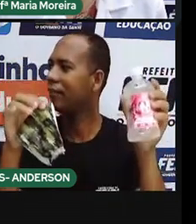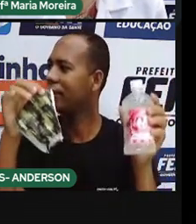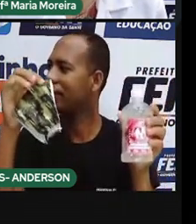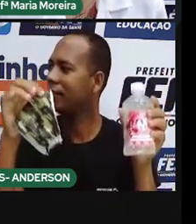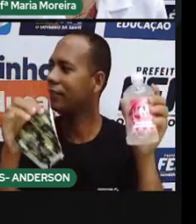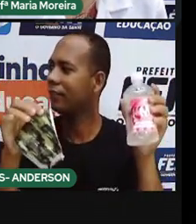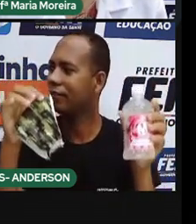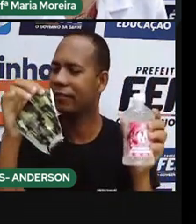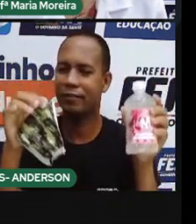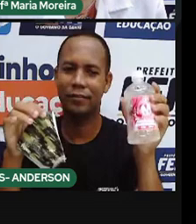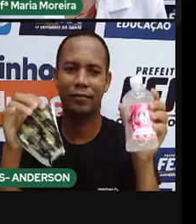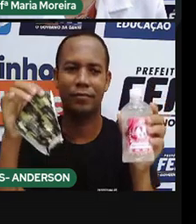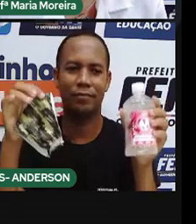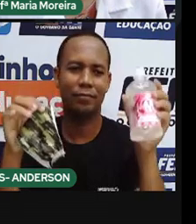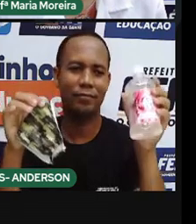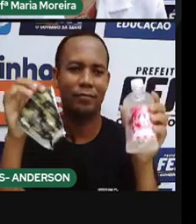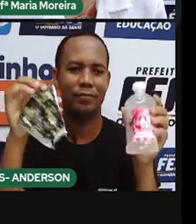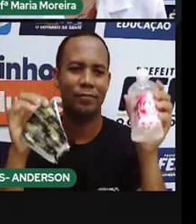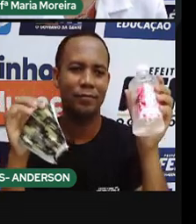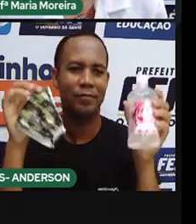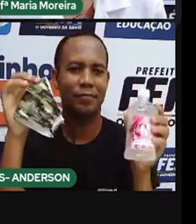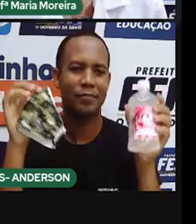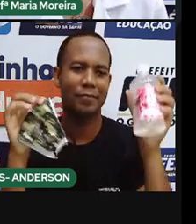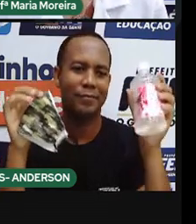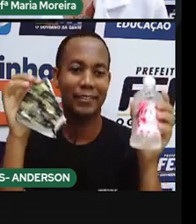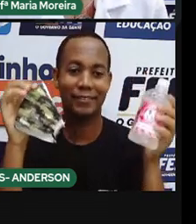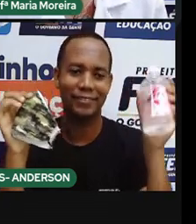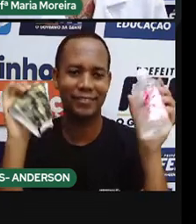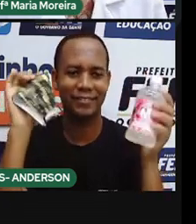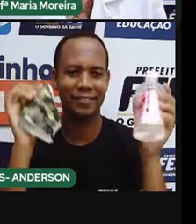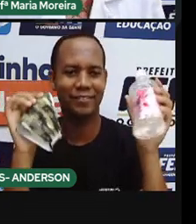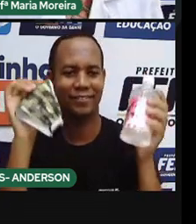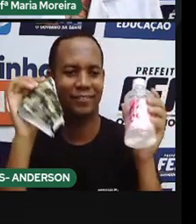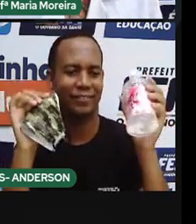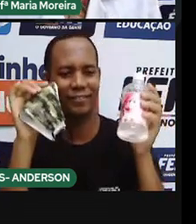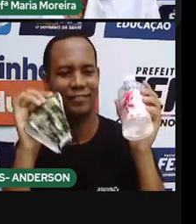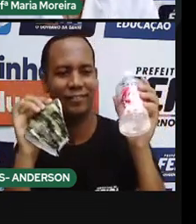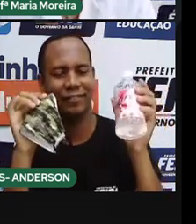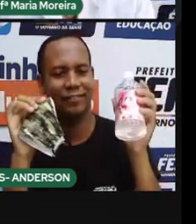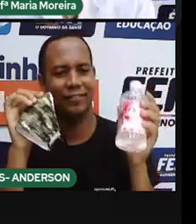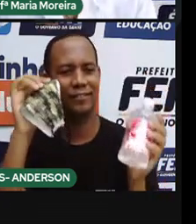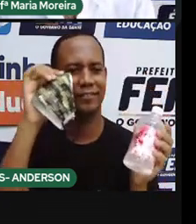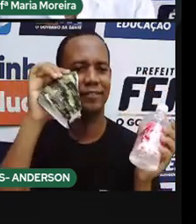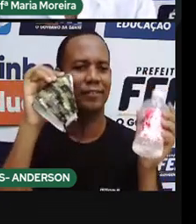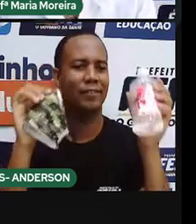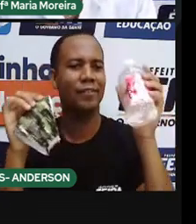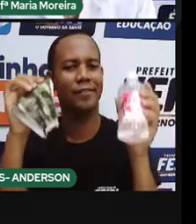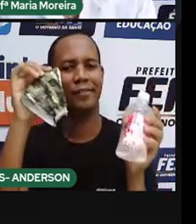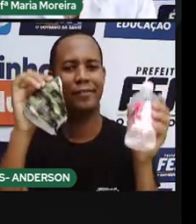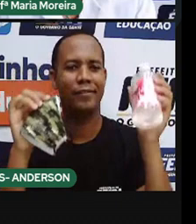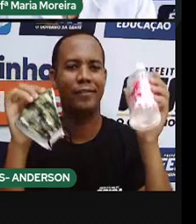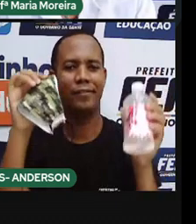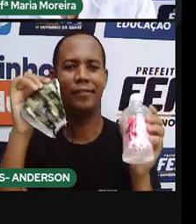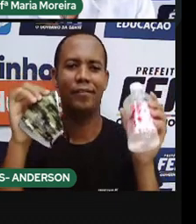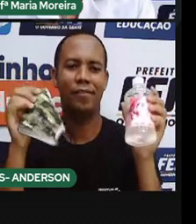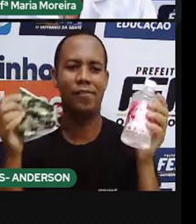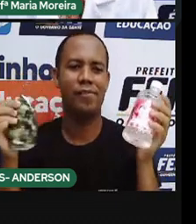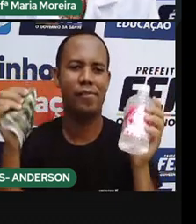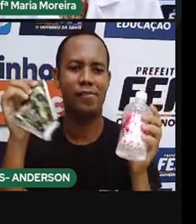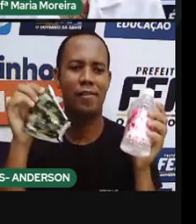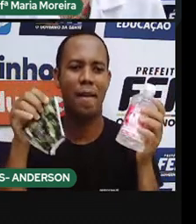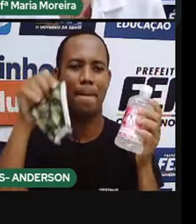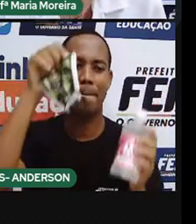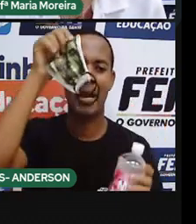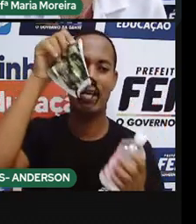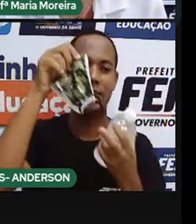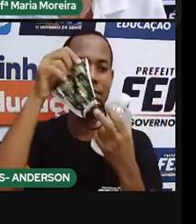Pra mim, Anderson congelou, mas ele tá dizendo que pra ele tá certo, né? Então, lavem as mãos, usem álcool em gel e usem o quê?